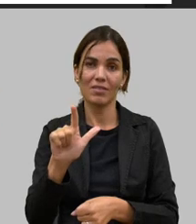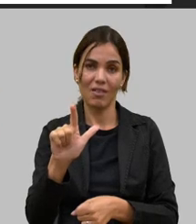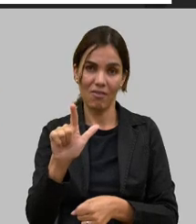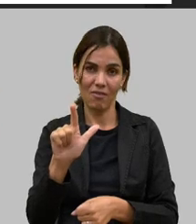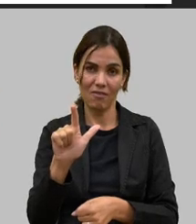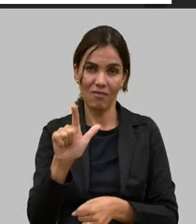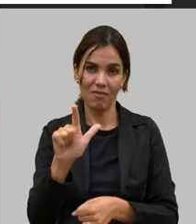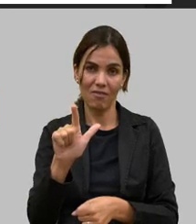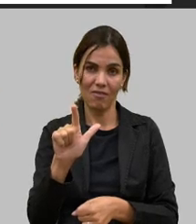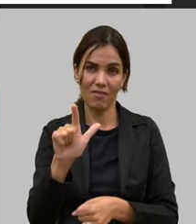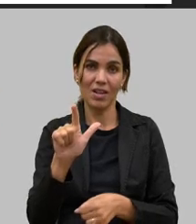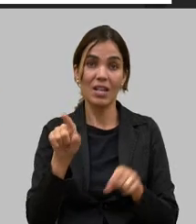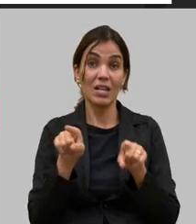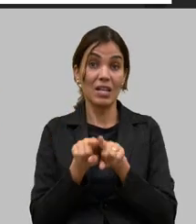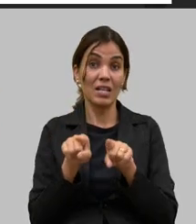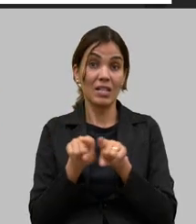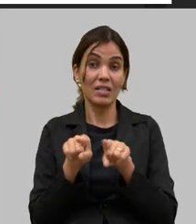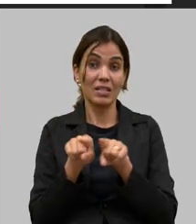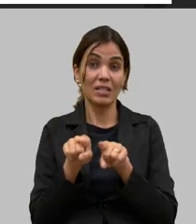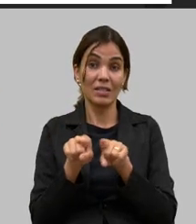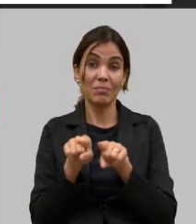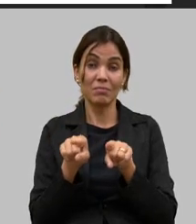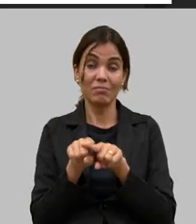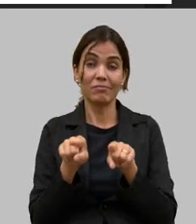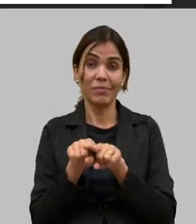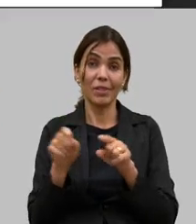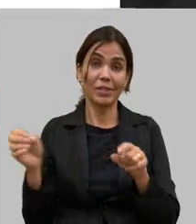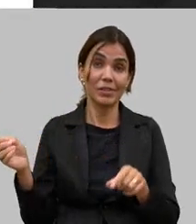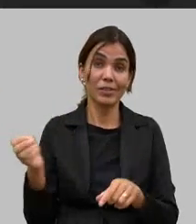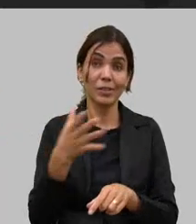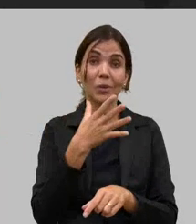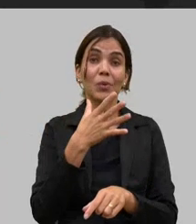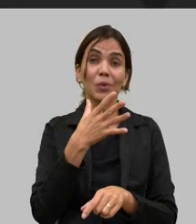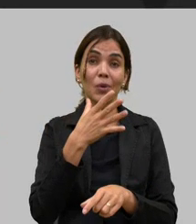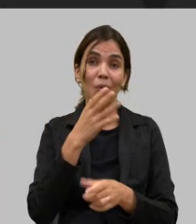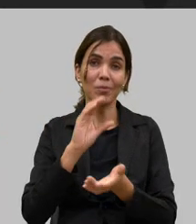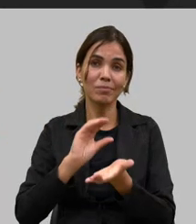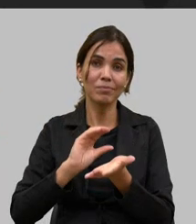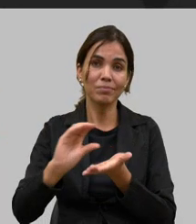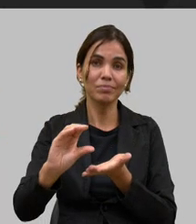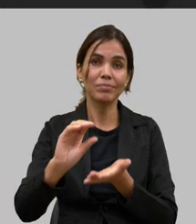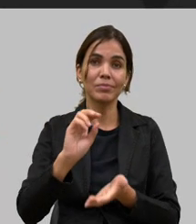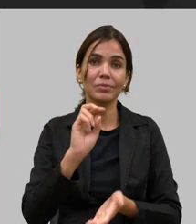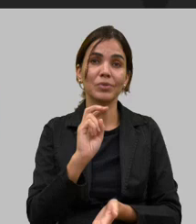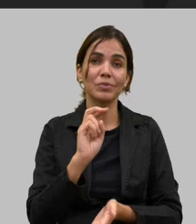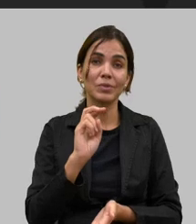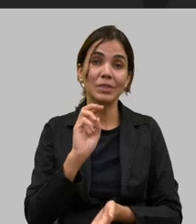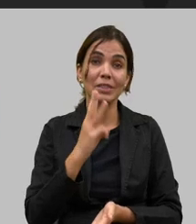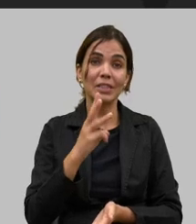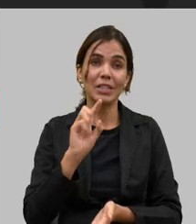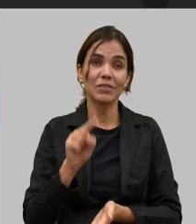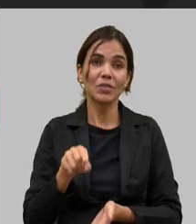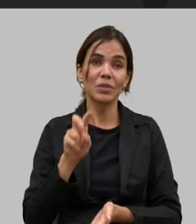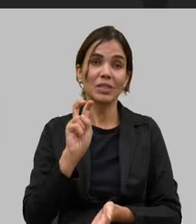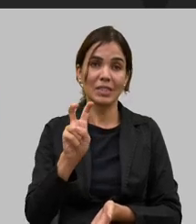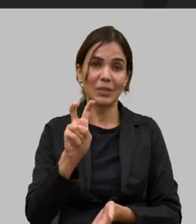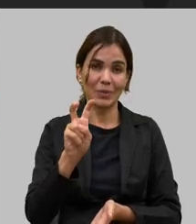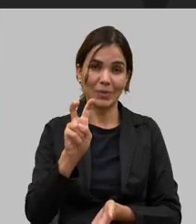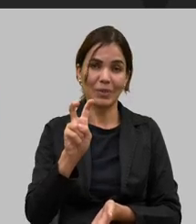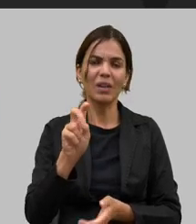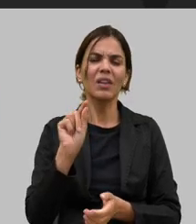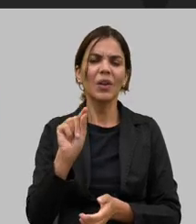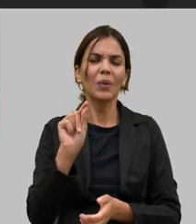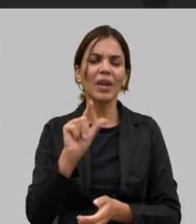inauguramos da EPAMIG em Maria da Fé com investimento de 3,5 para quem não sabe o que é um lagar são equipamentos para poder espremer o